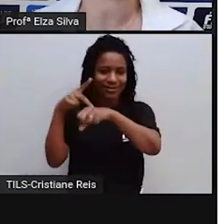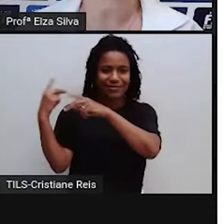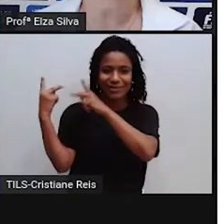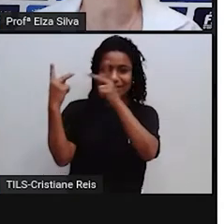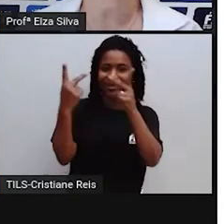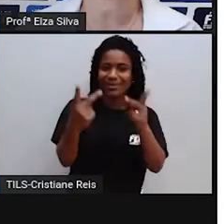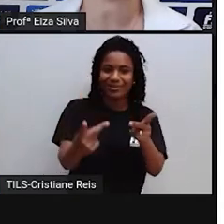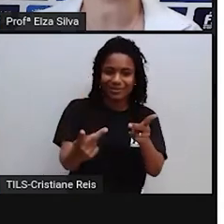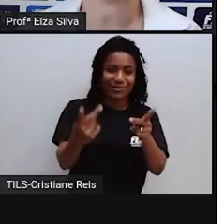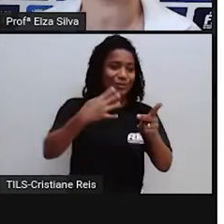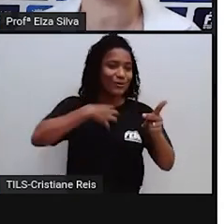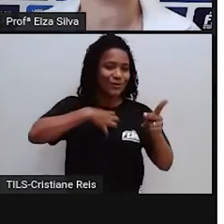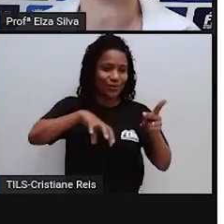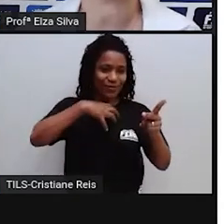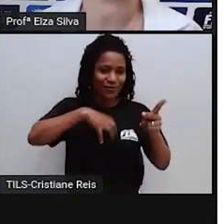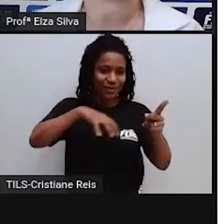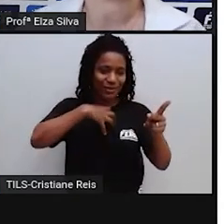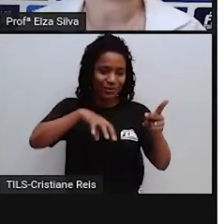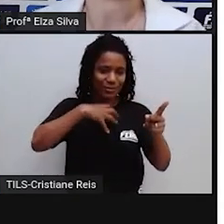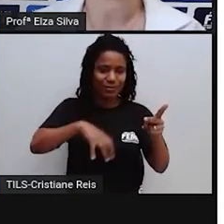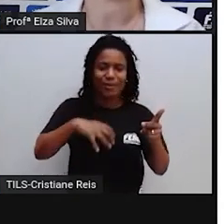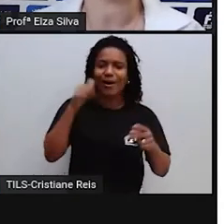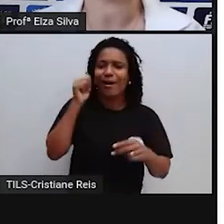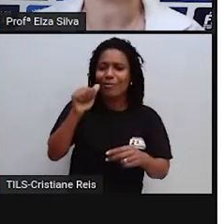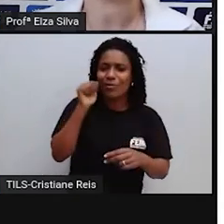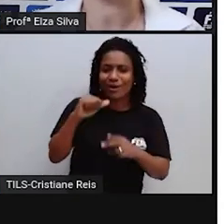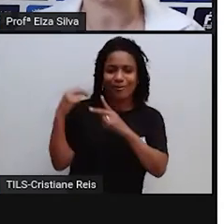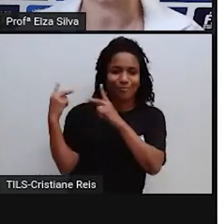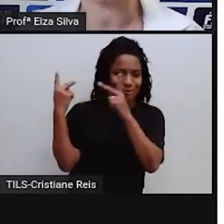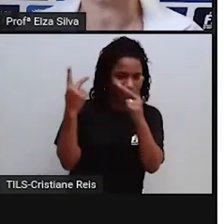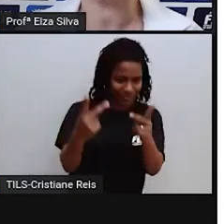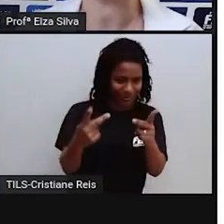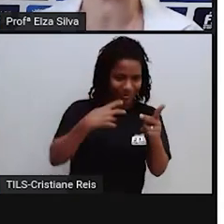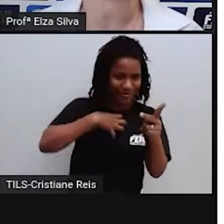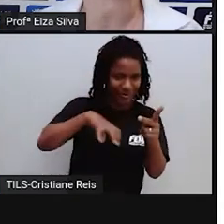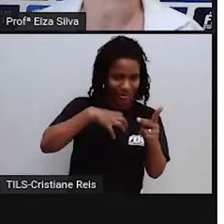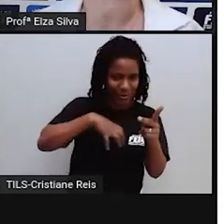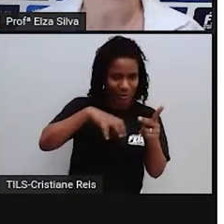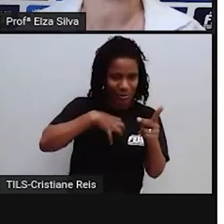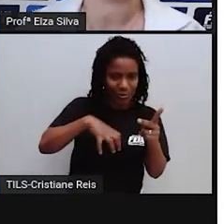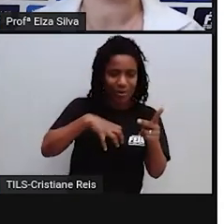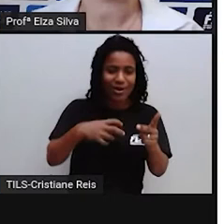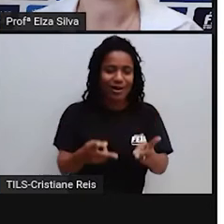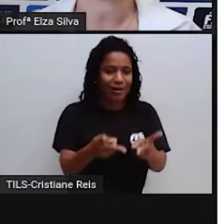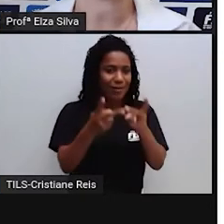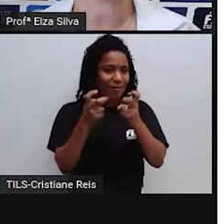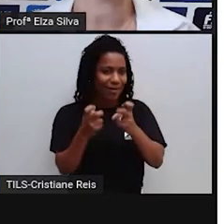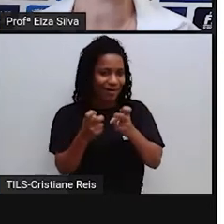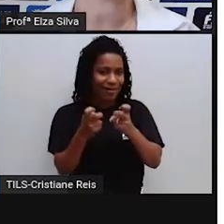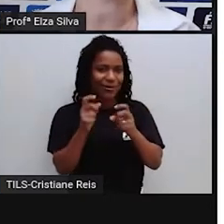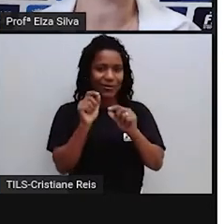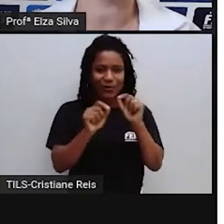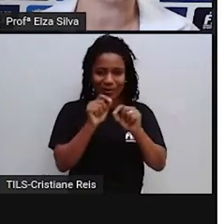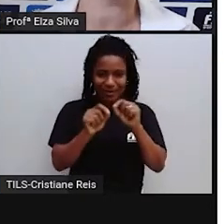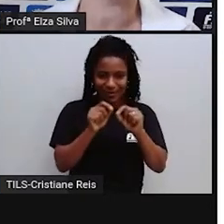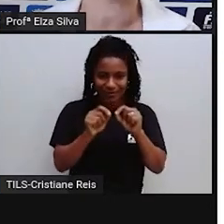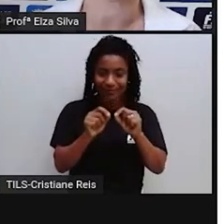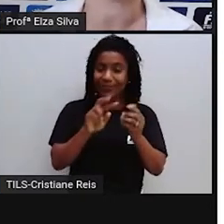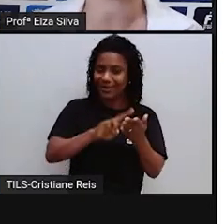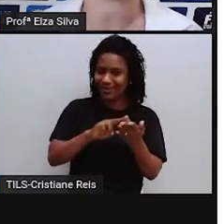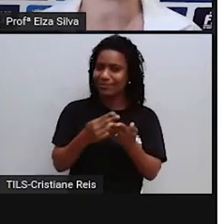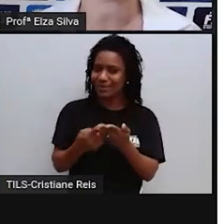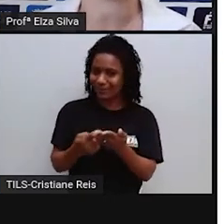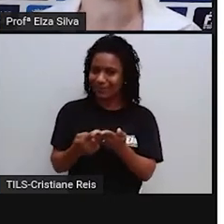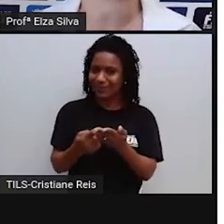vamos ver Qual a impressão Que ela levou A respeito Da capital Do nosso estado Ela diz Que a segunda parada